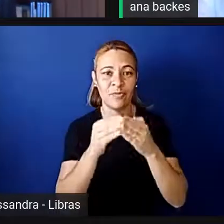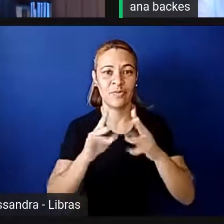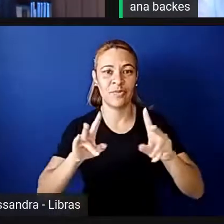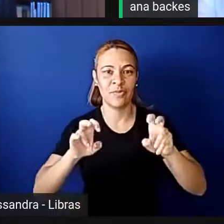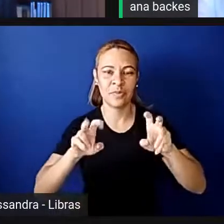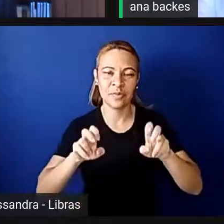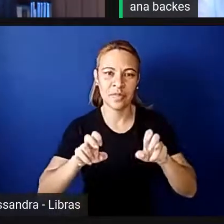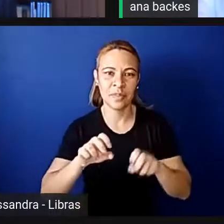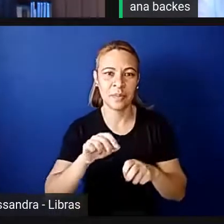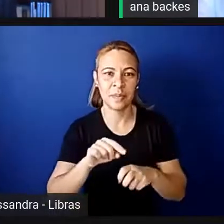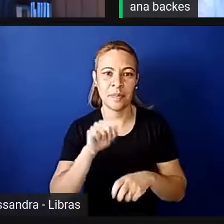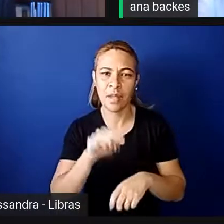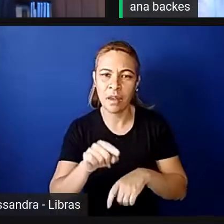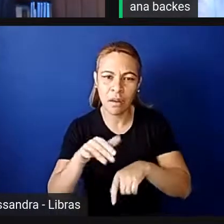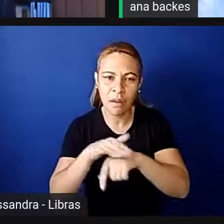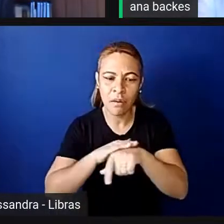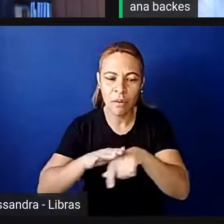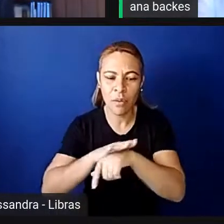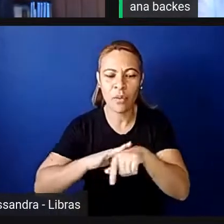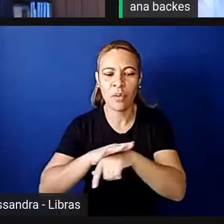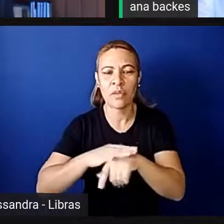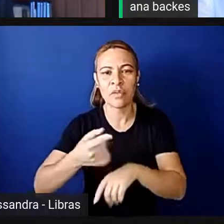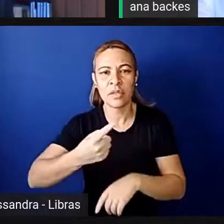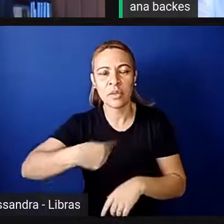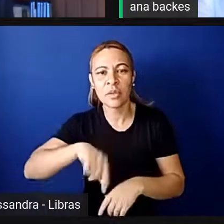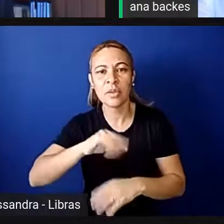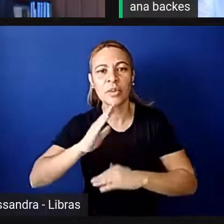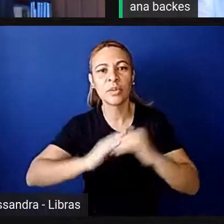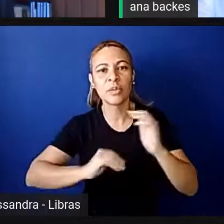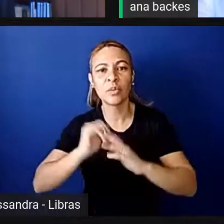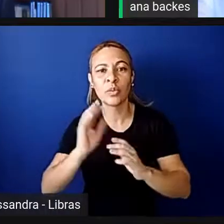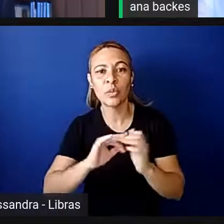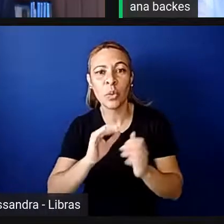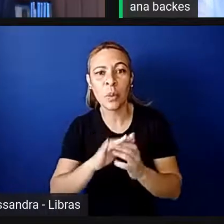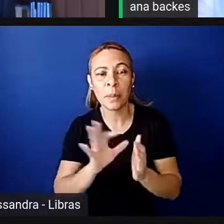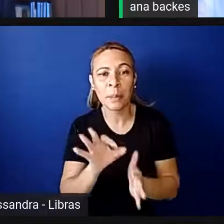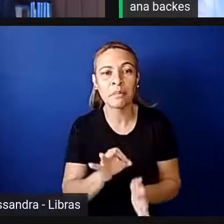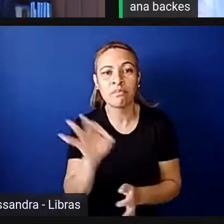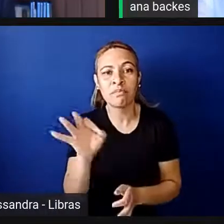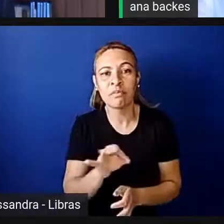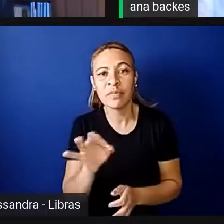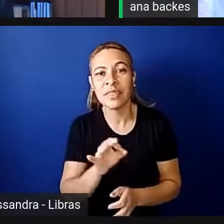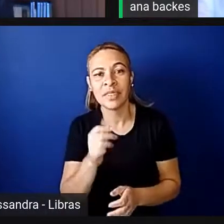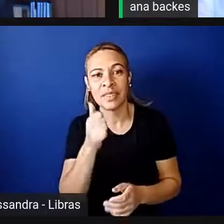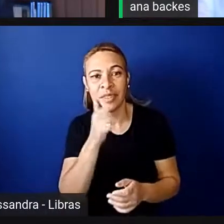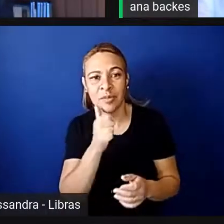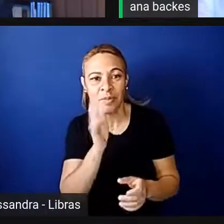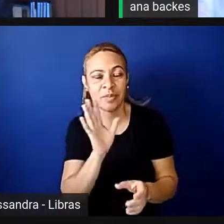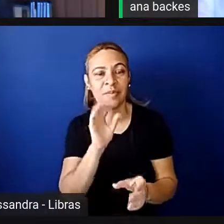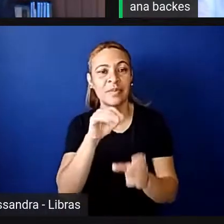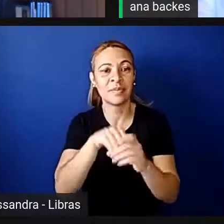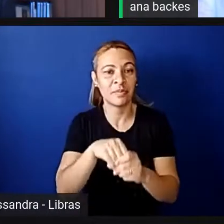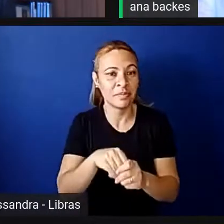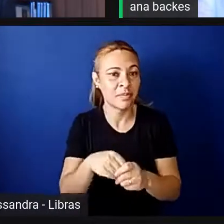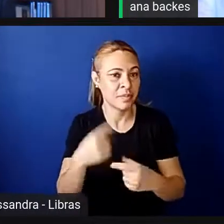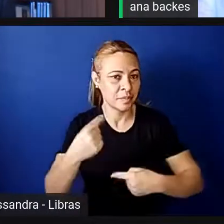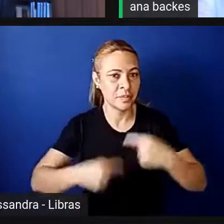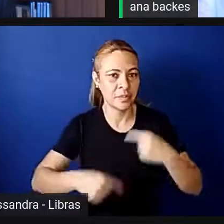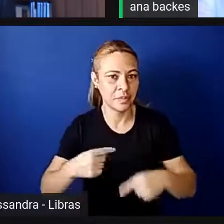conosco sobre as cotas na formação das chapas eleitorais brasileiras. Bom,